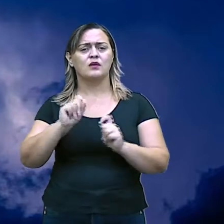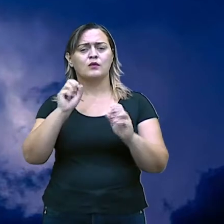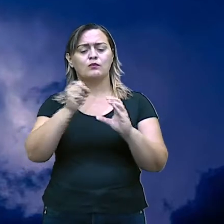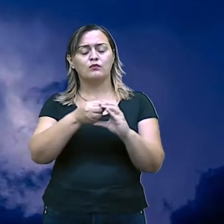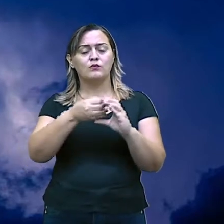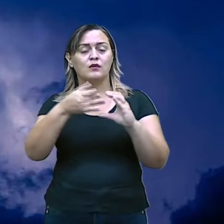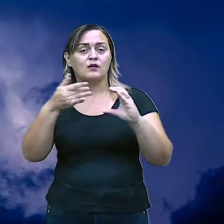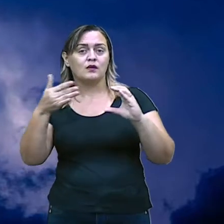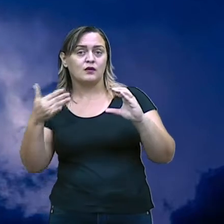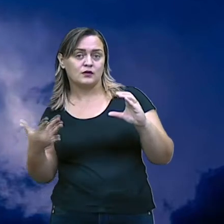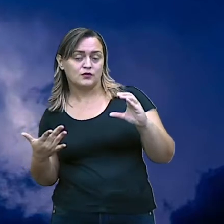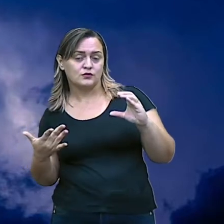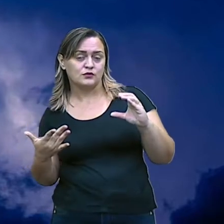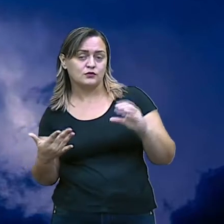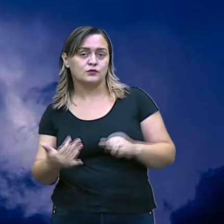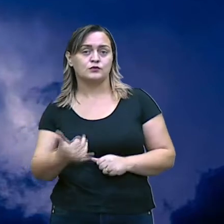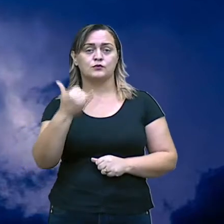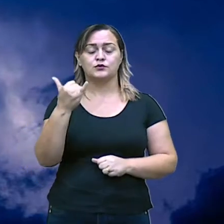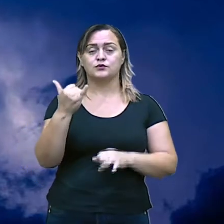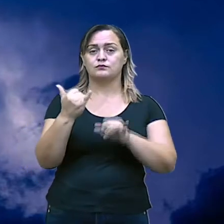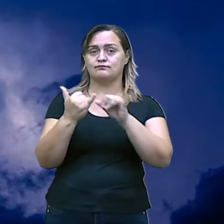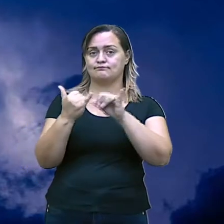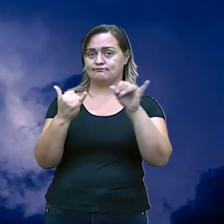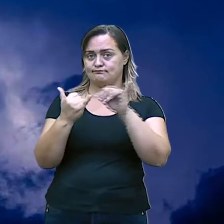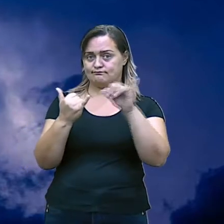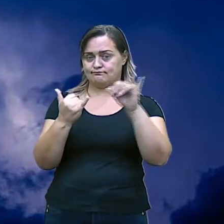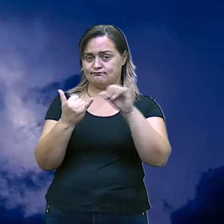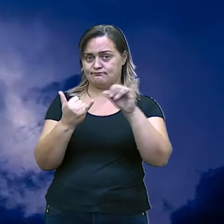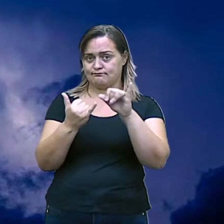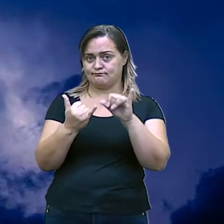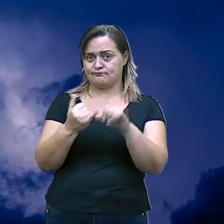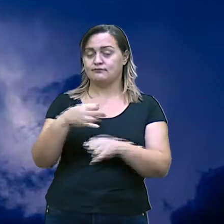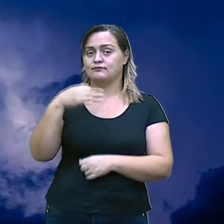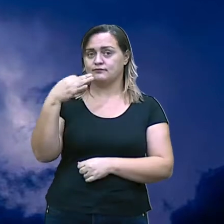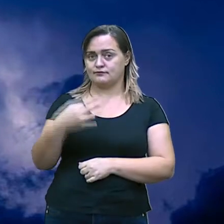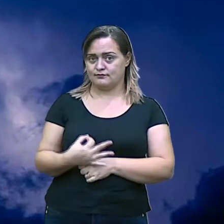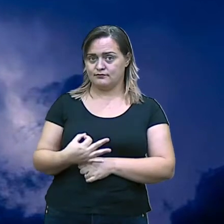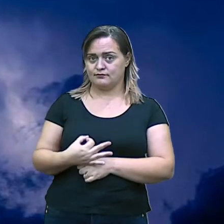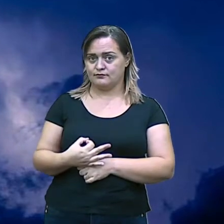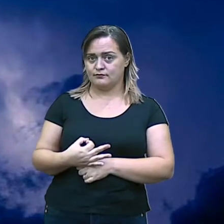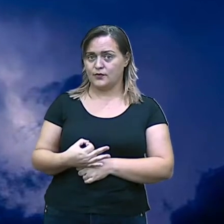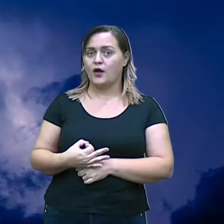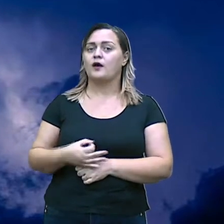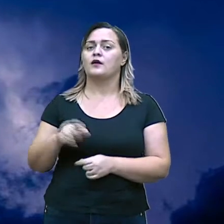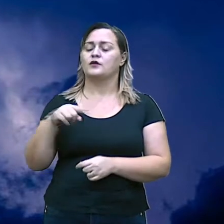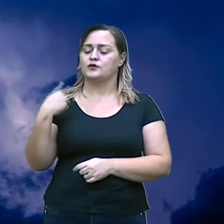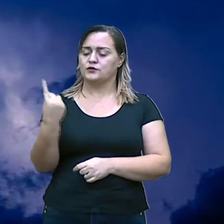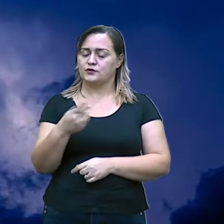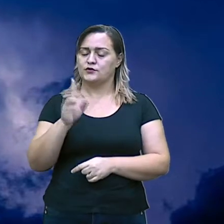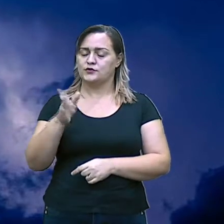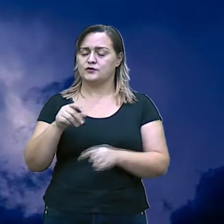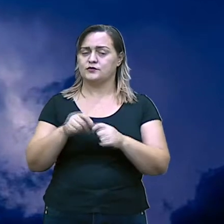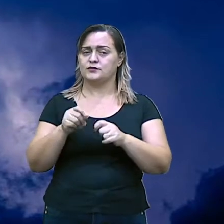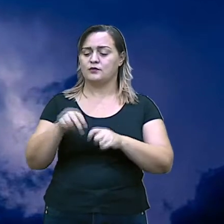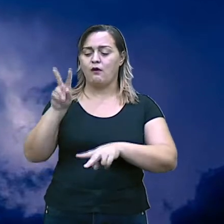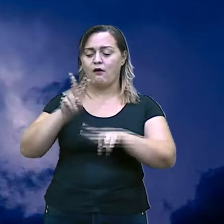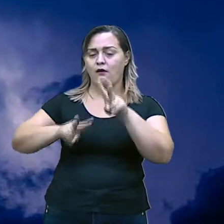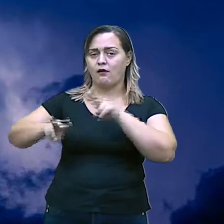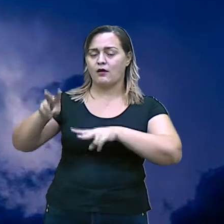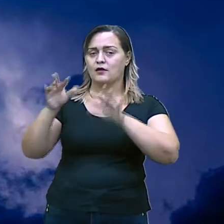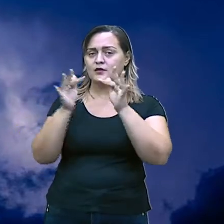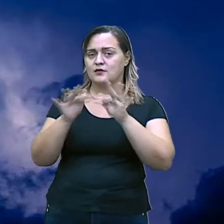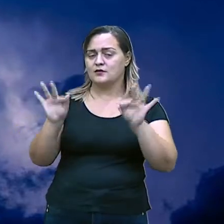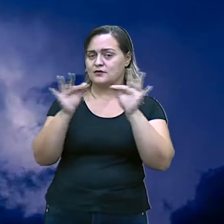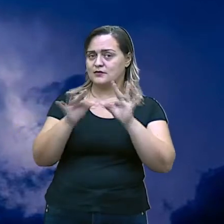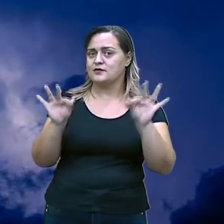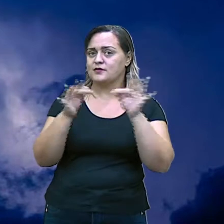objeto indireto. Ótimo. Esclarecemos, realizamos a análise sintática. Ainda, né,